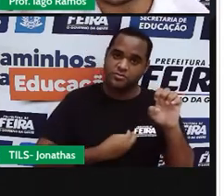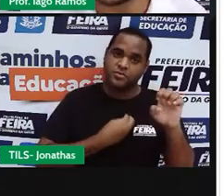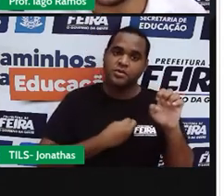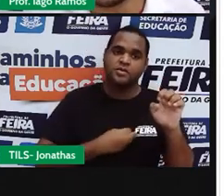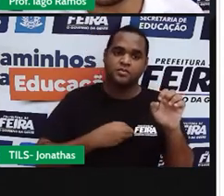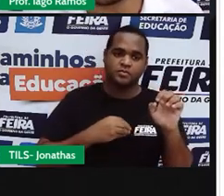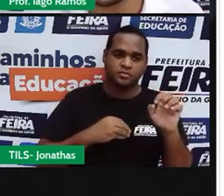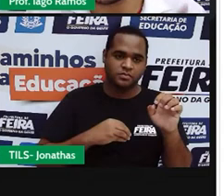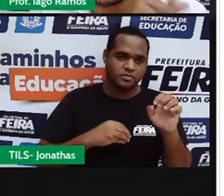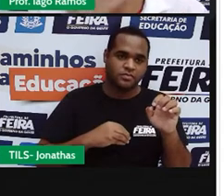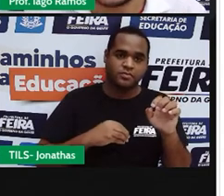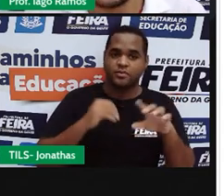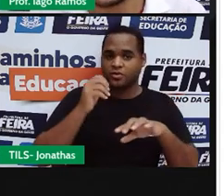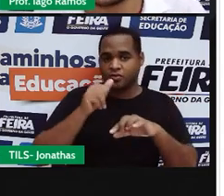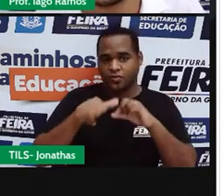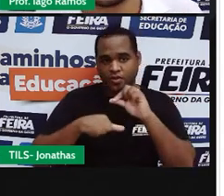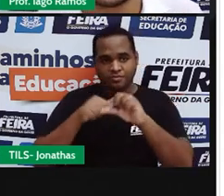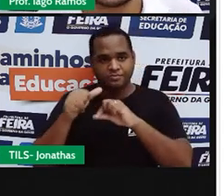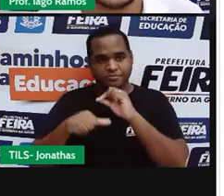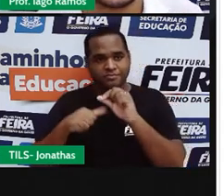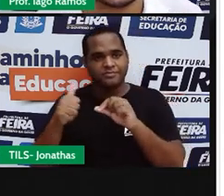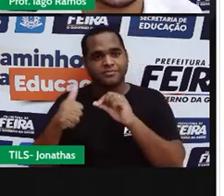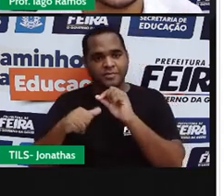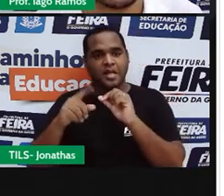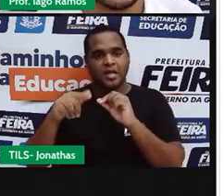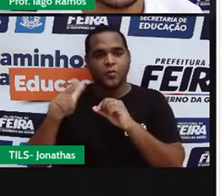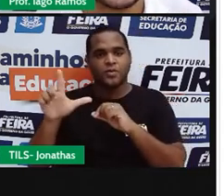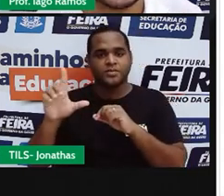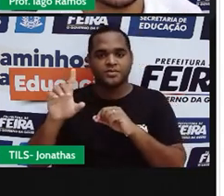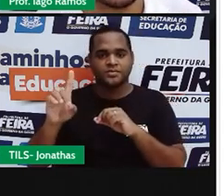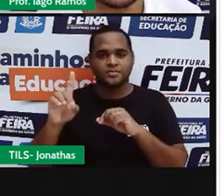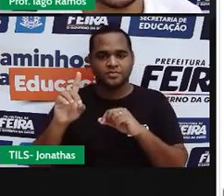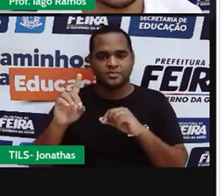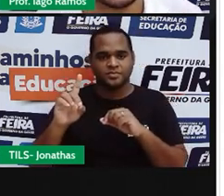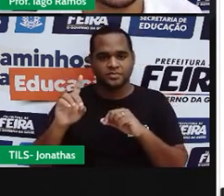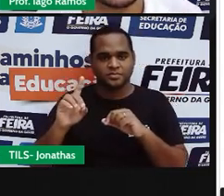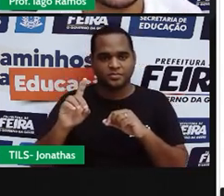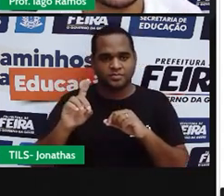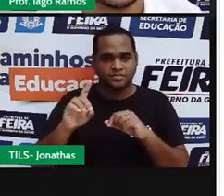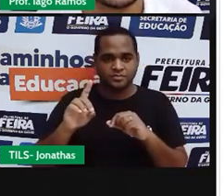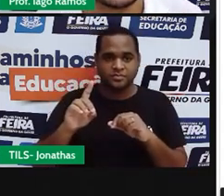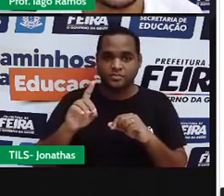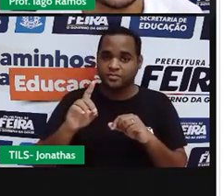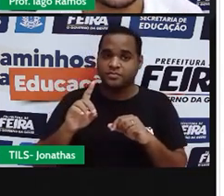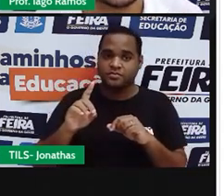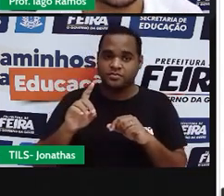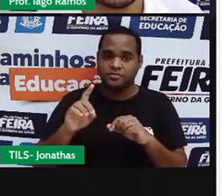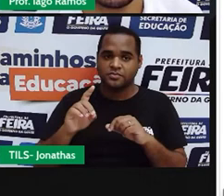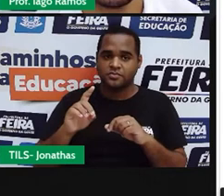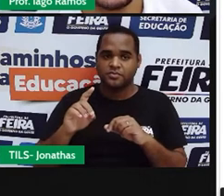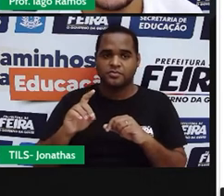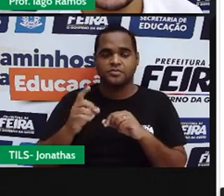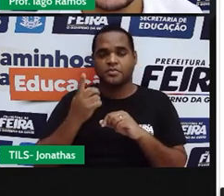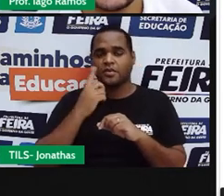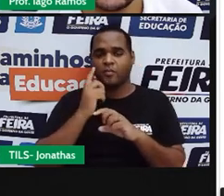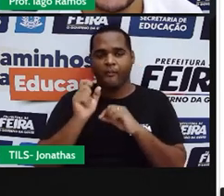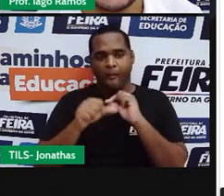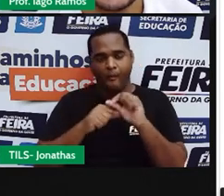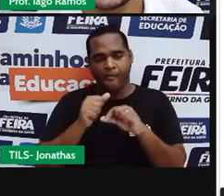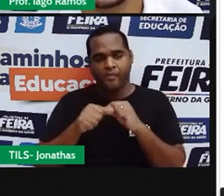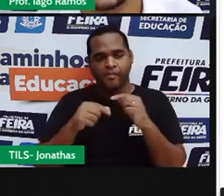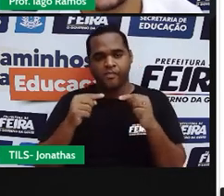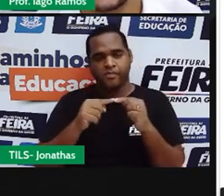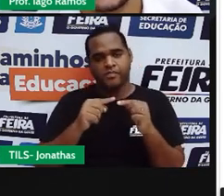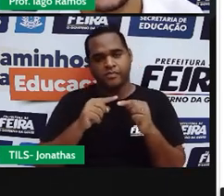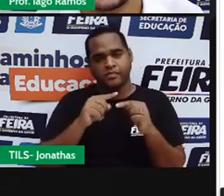subtrair, é o inverso, eu vou ter que ir para a direita. Então, daquele pontinho que eu coloquei ali, a gente vai mover eles 5